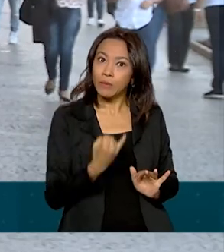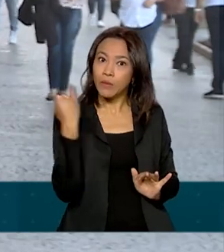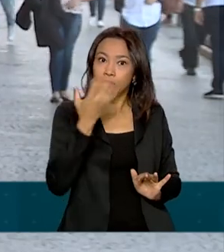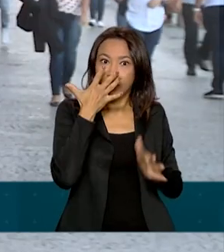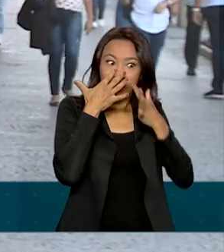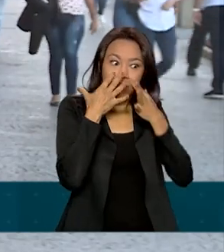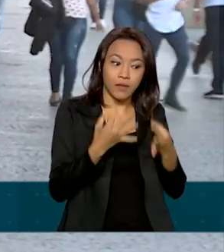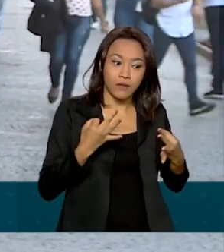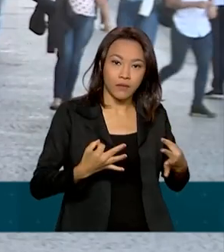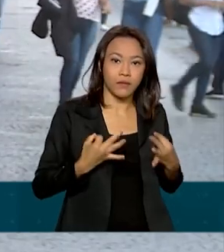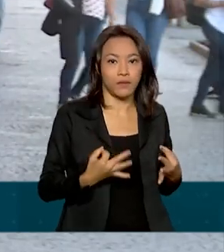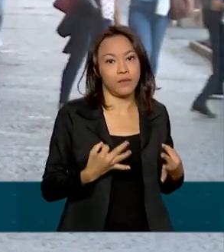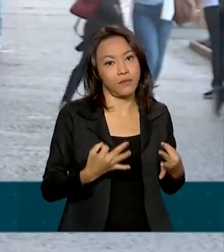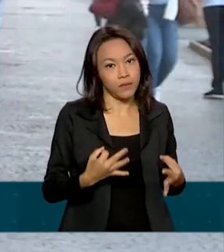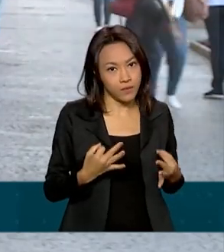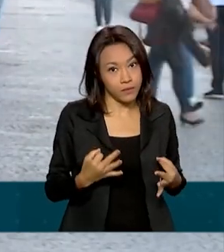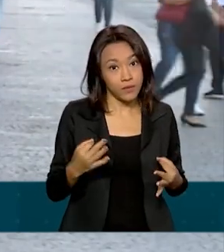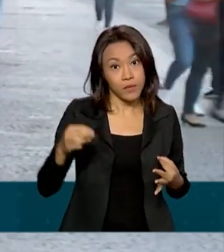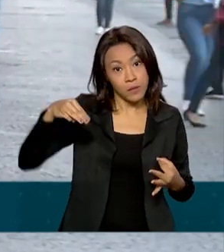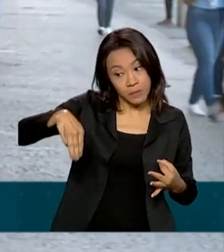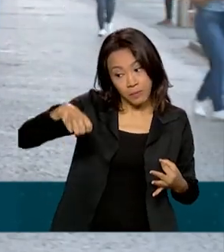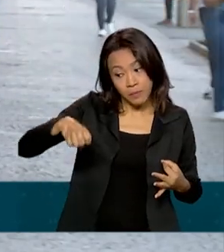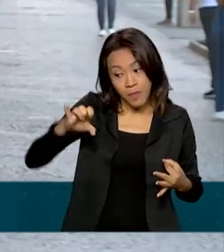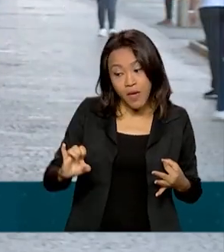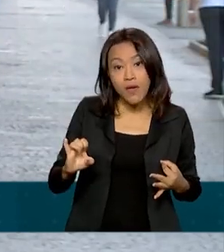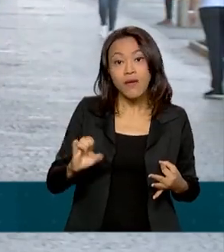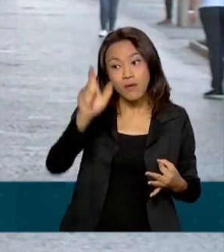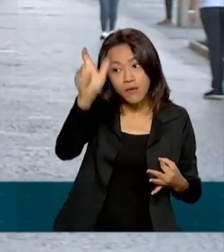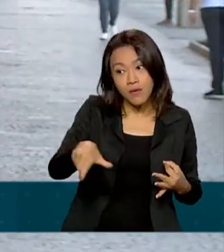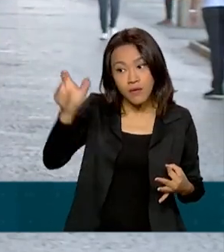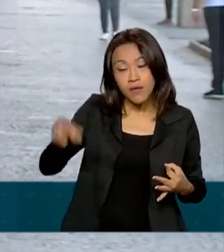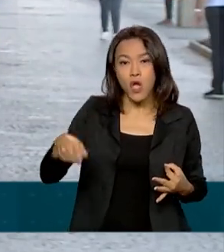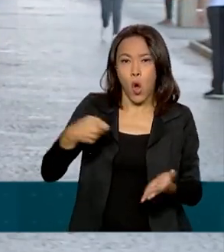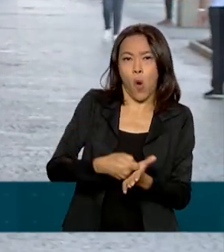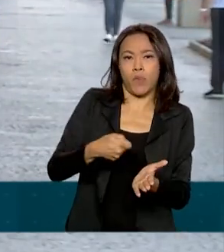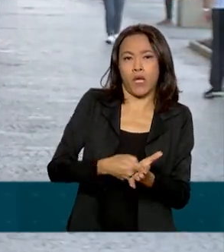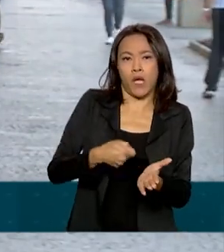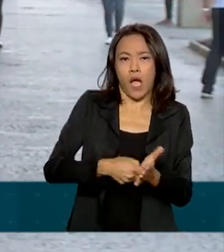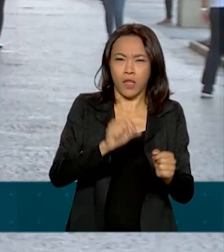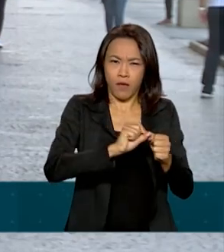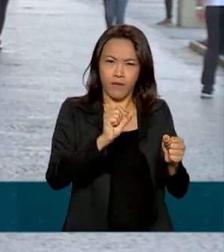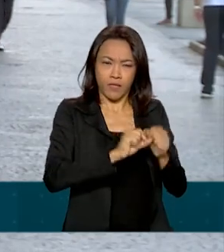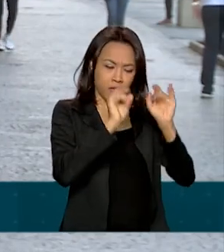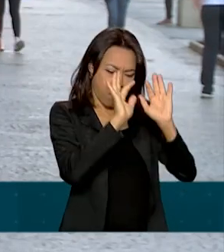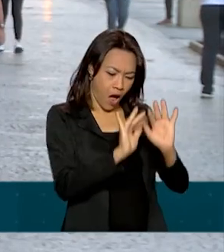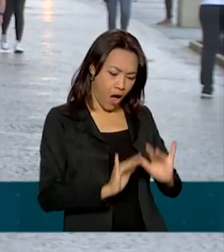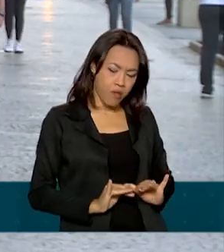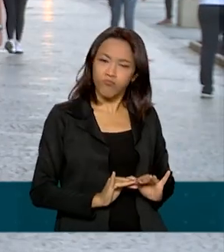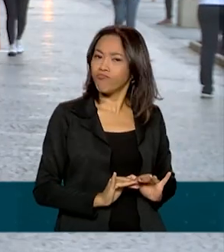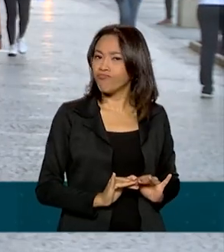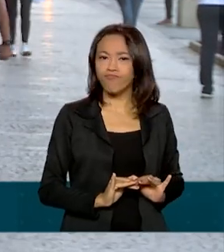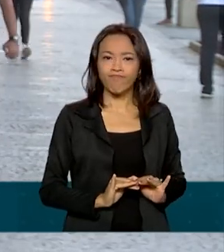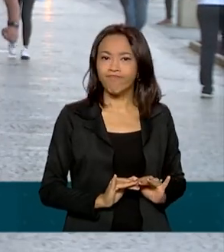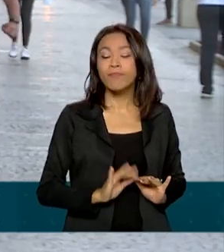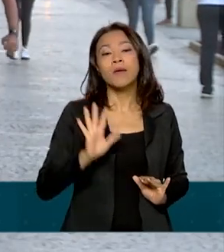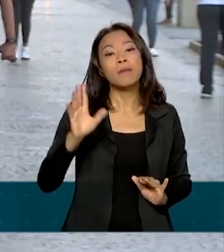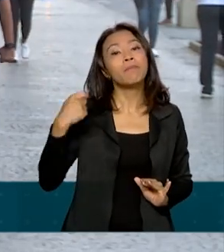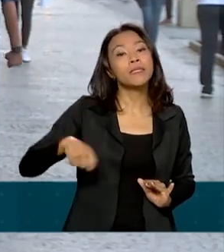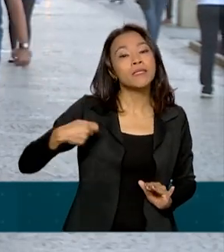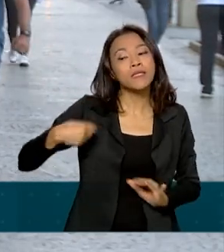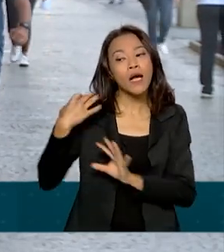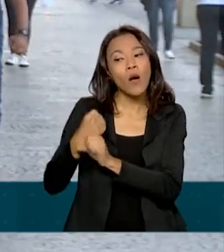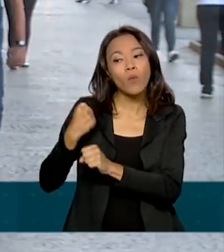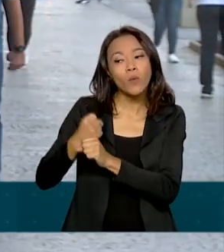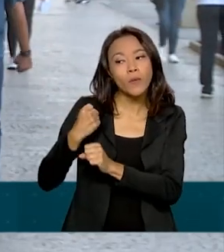atento. Nem todo microempreendedor individual é obrigado a fazer a declaração. É preciso calcular